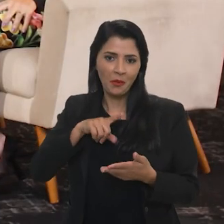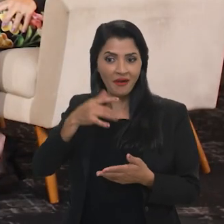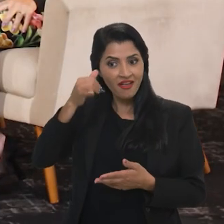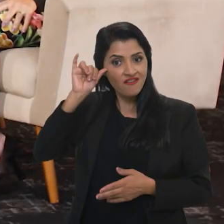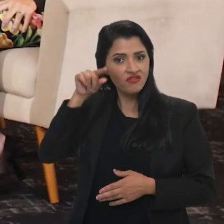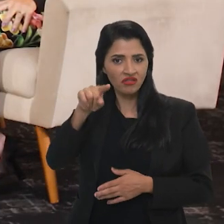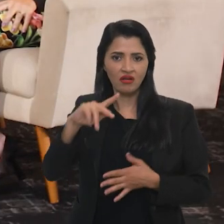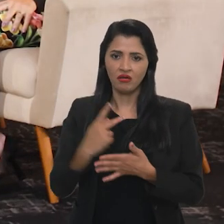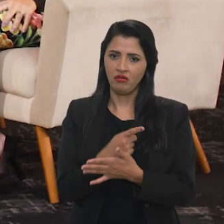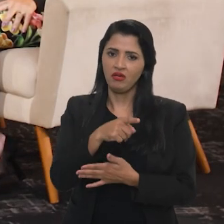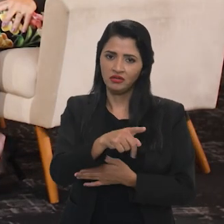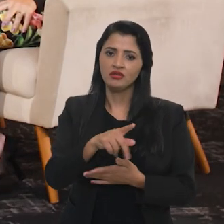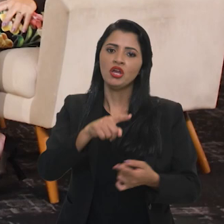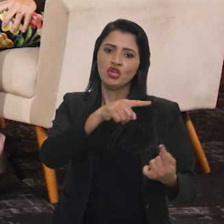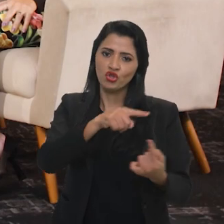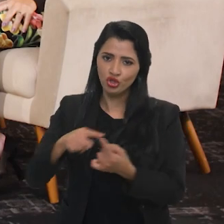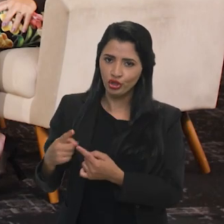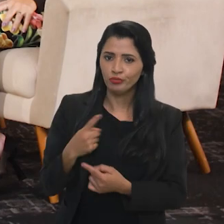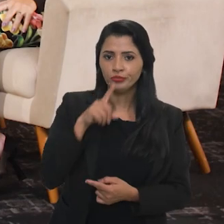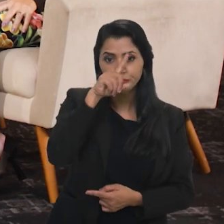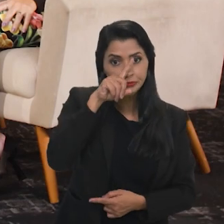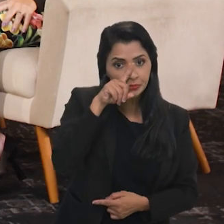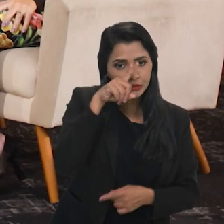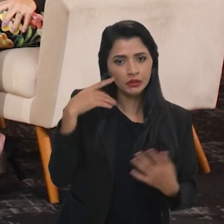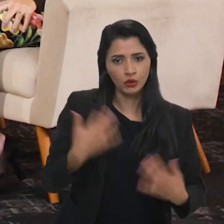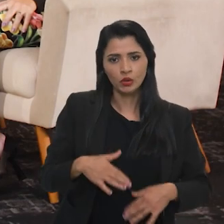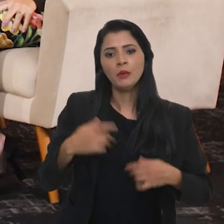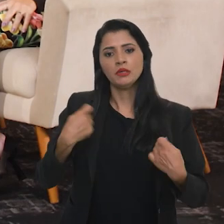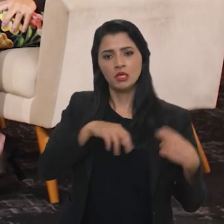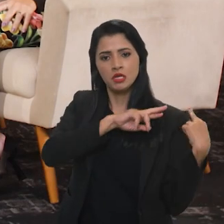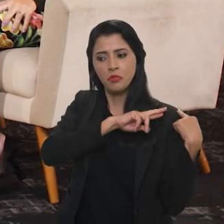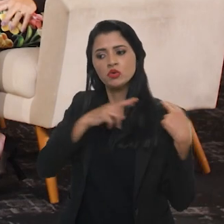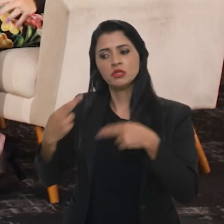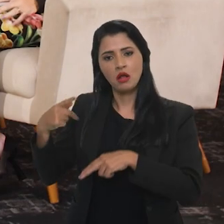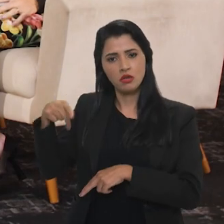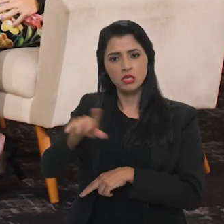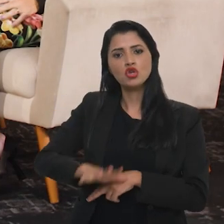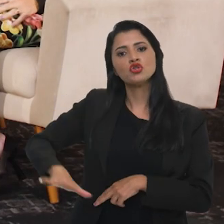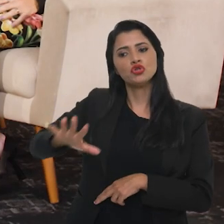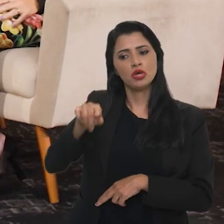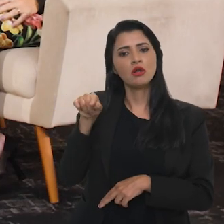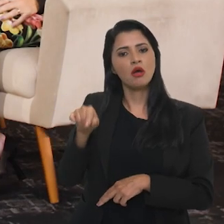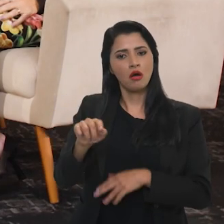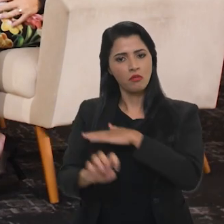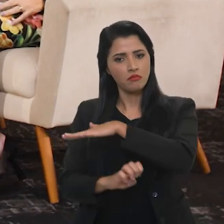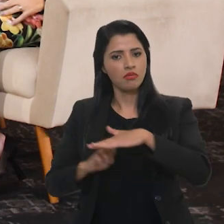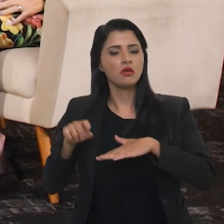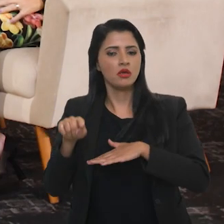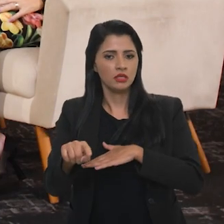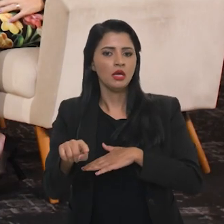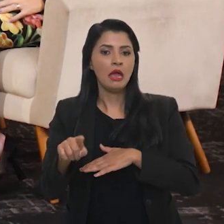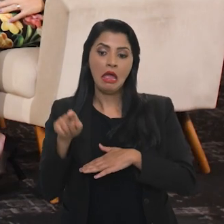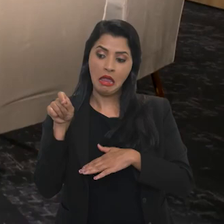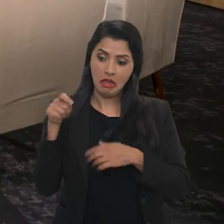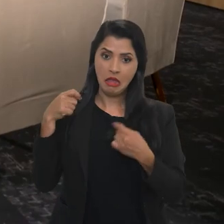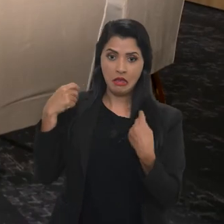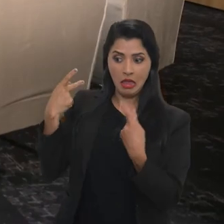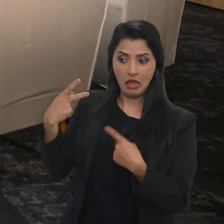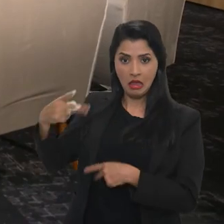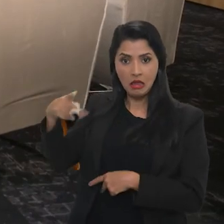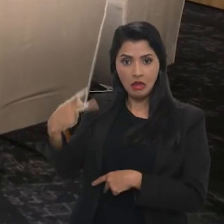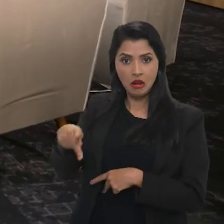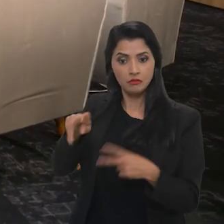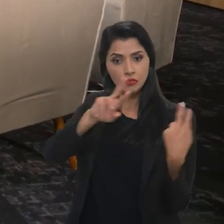prevenir esse tipo de risco. Então, a gente precisa responsabilizar pelos danos, de modo geral, daquilo que ela tem que